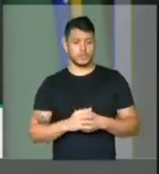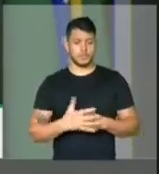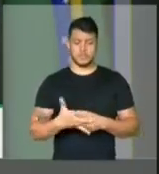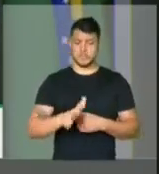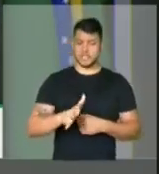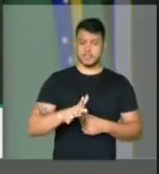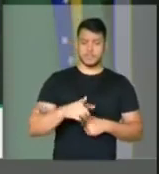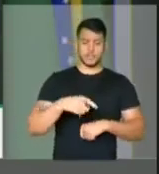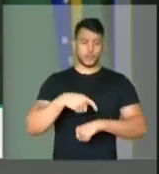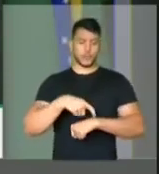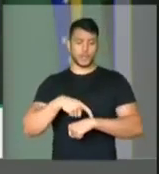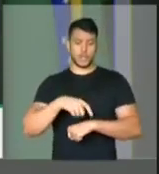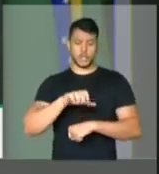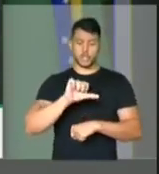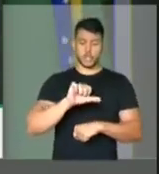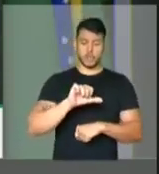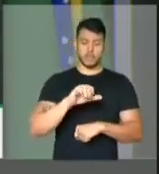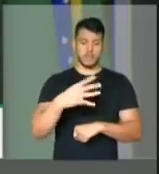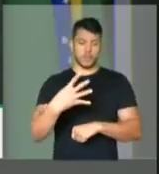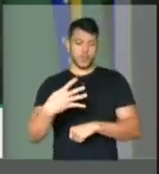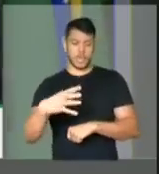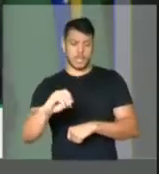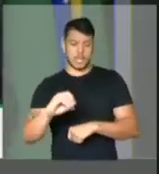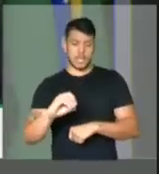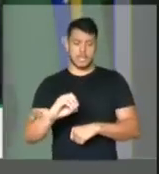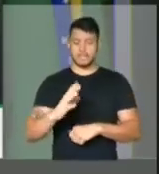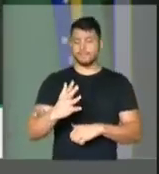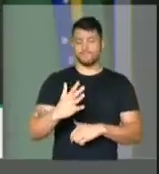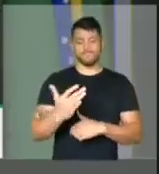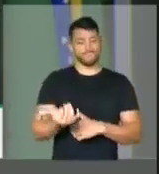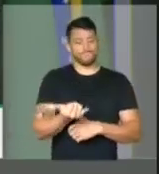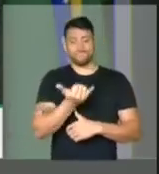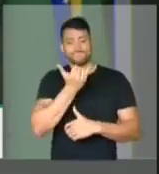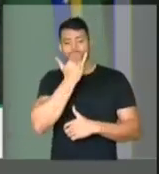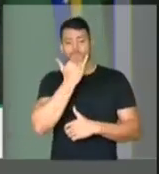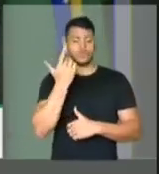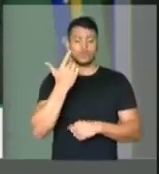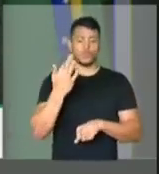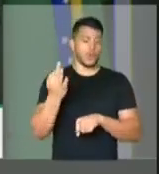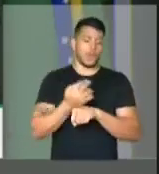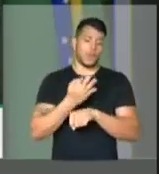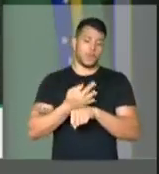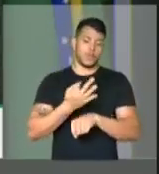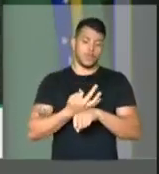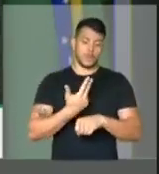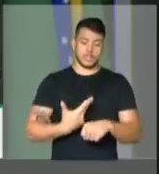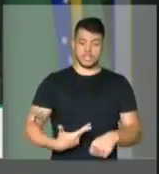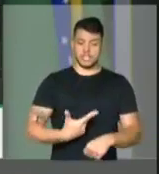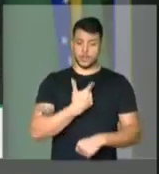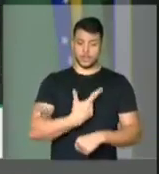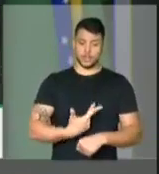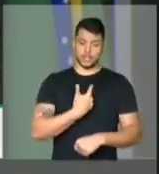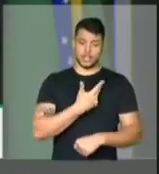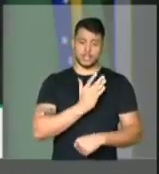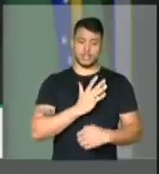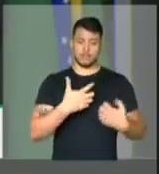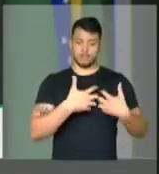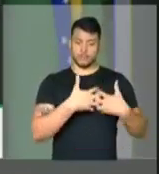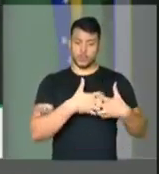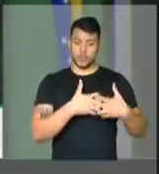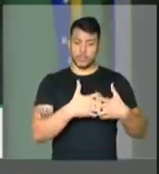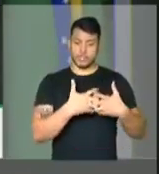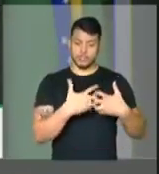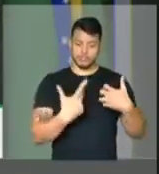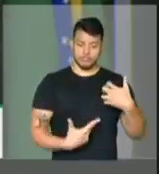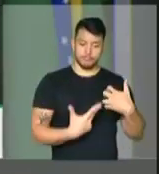9h40 da manhã, não resistiu a uma cirurgia cardíaca e por algumas complicações,